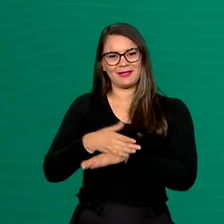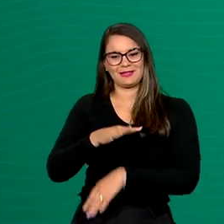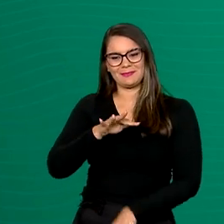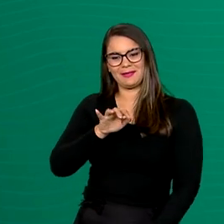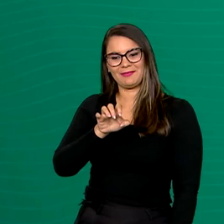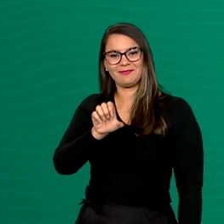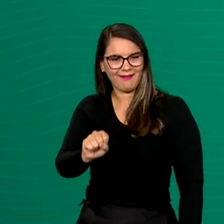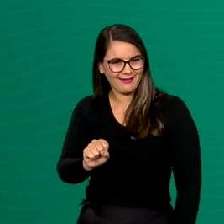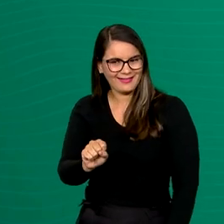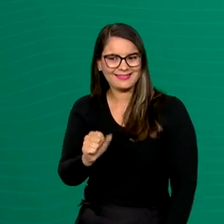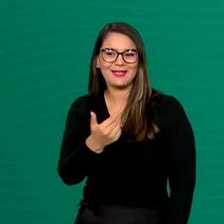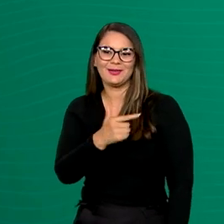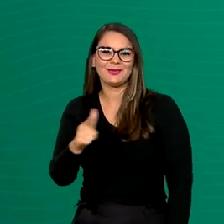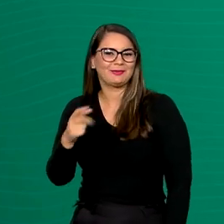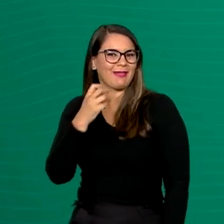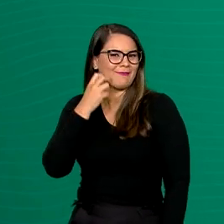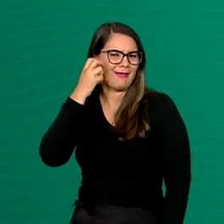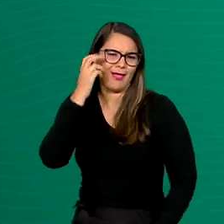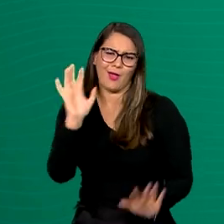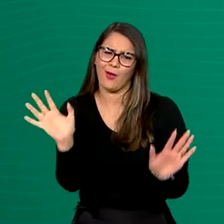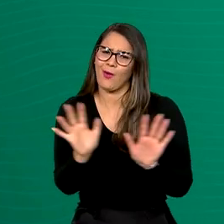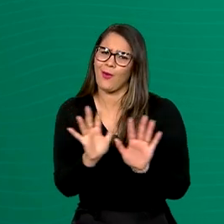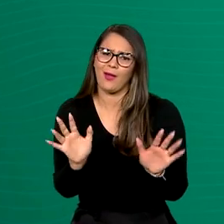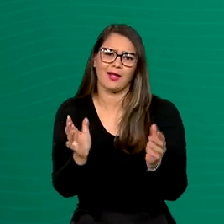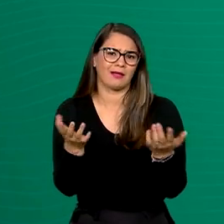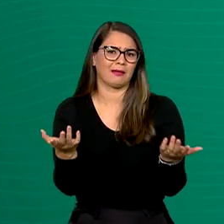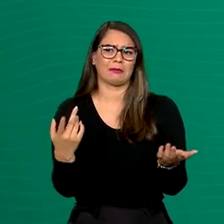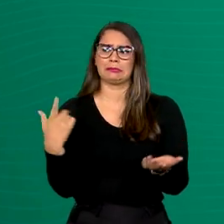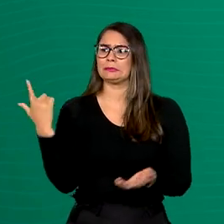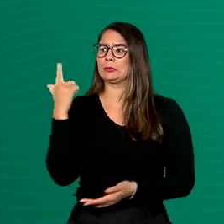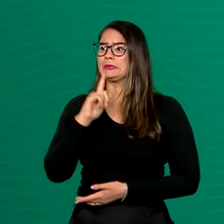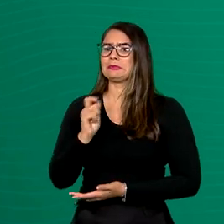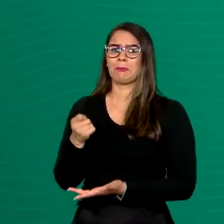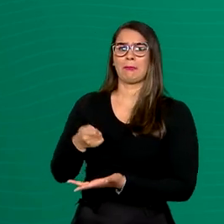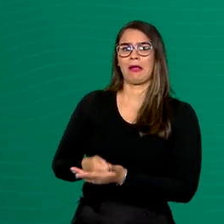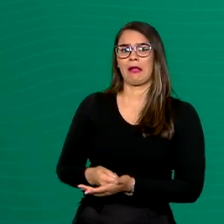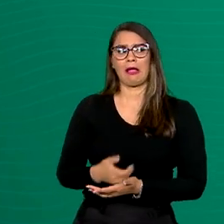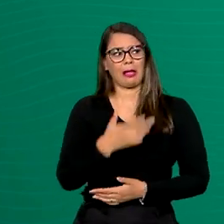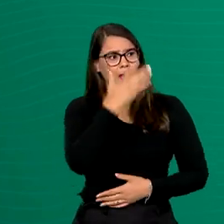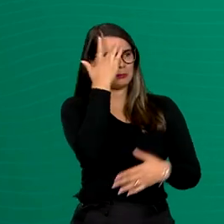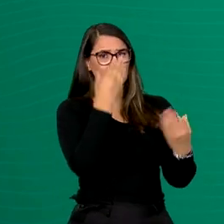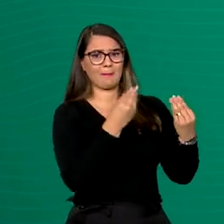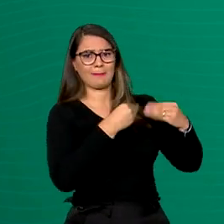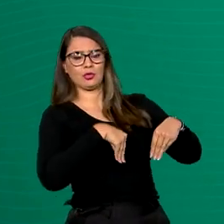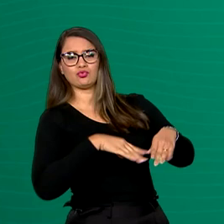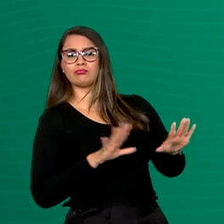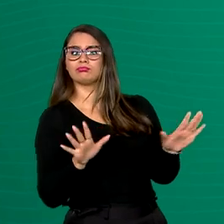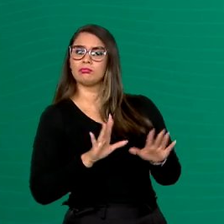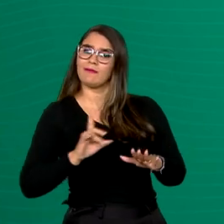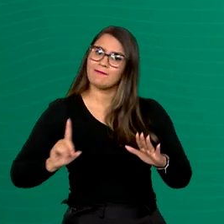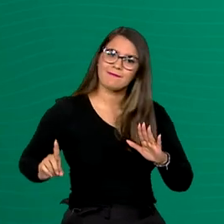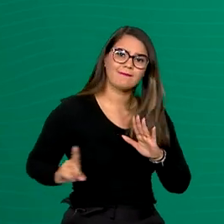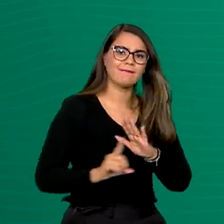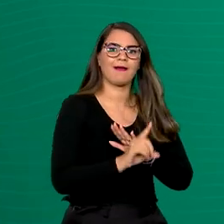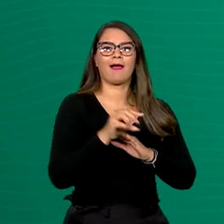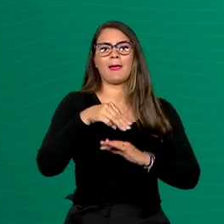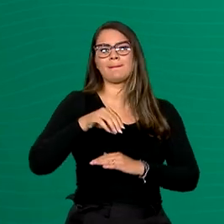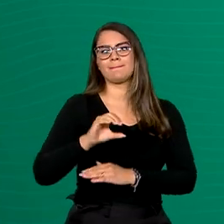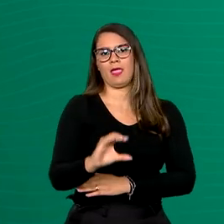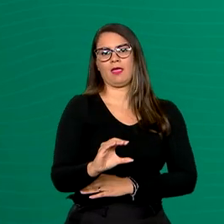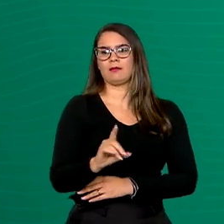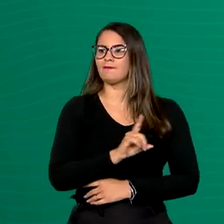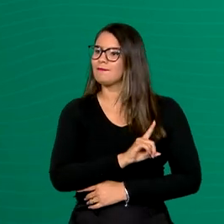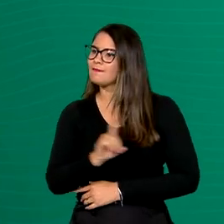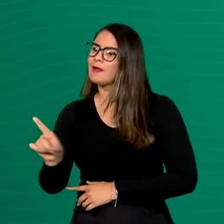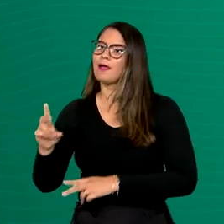Ou seja, não tenha vergonha se você está devendo porque você não pode pagar ou porque alguém prejudicou você. Vá ao MEC, vá à Caixa